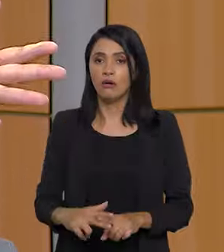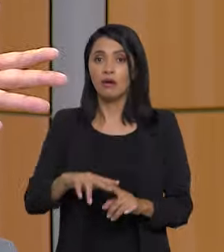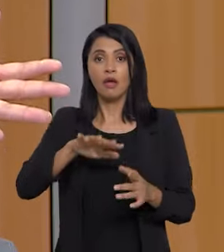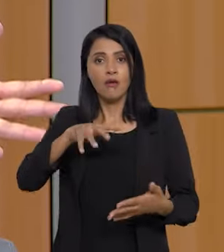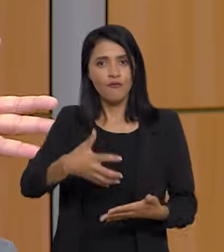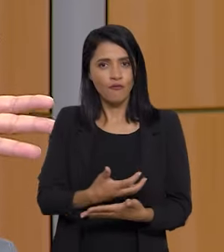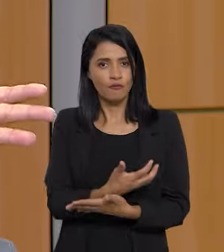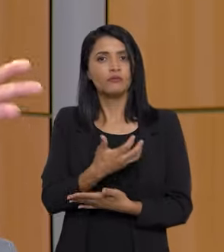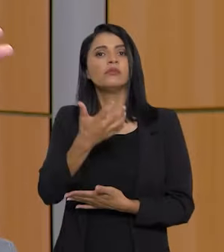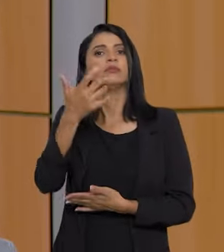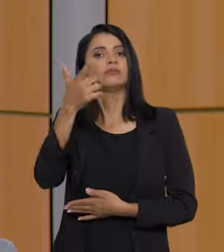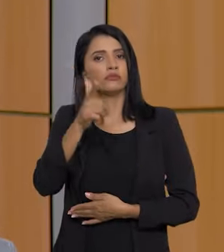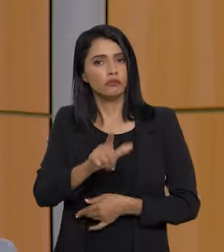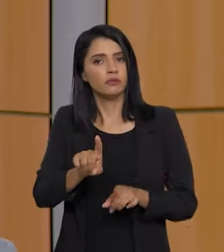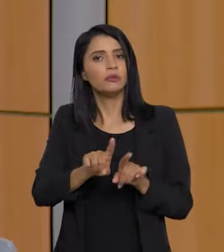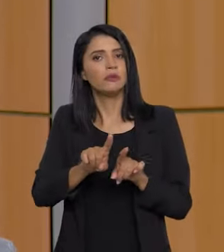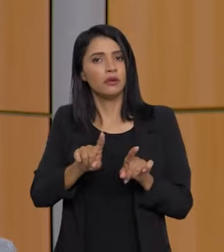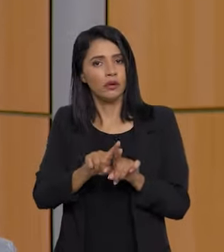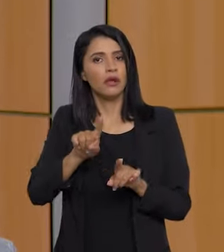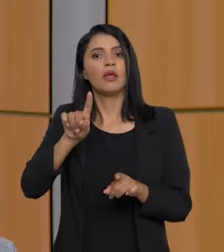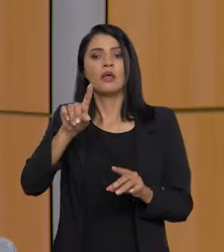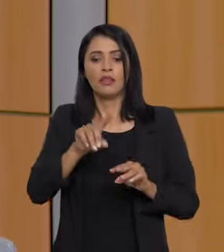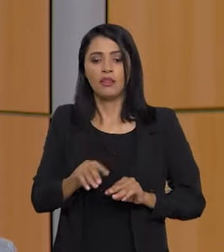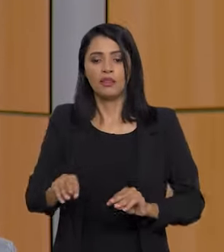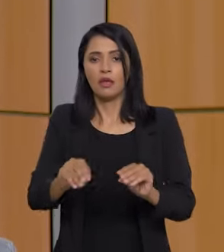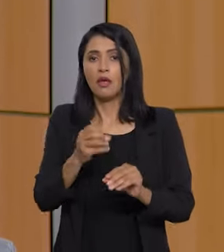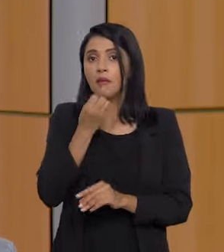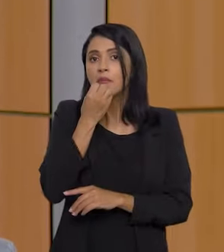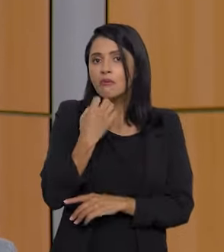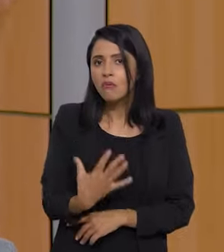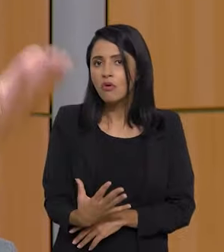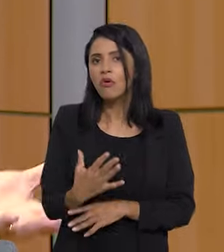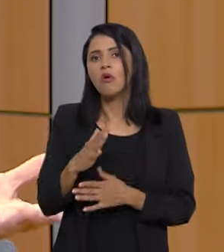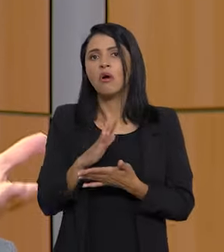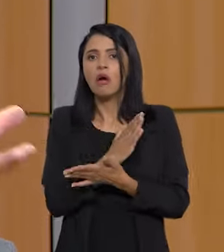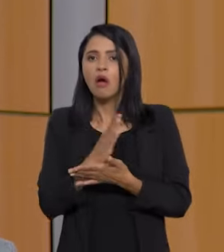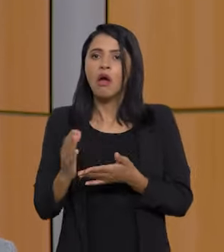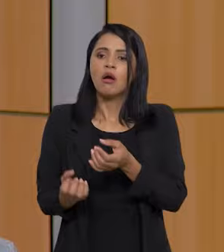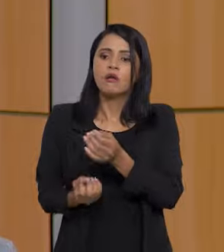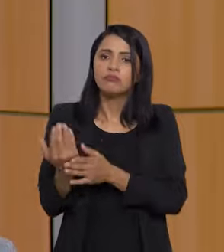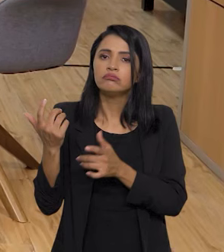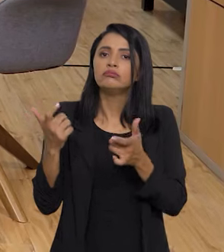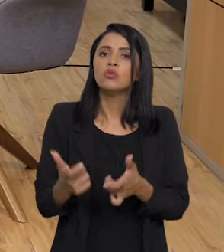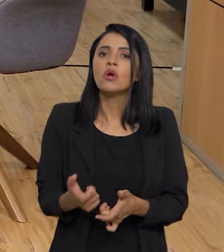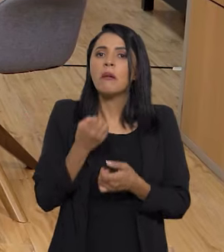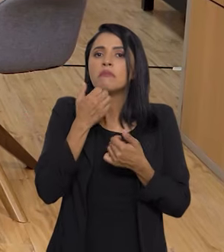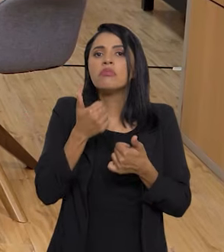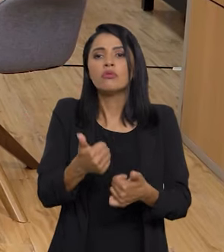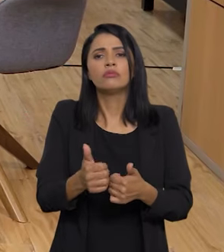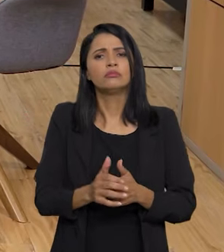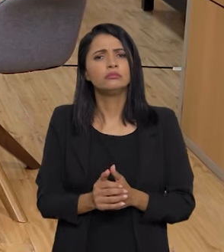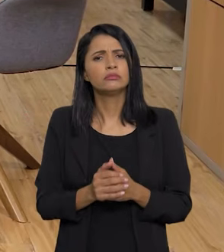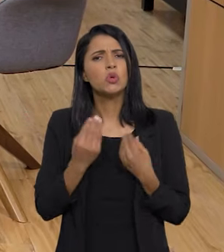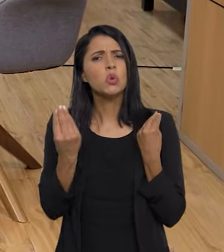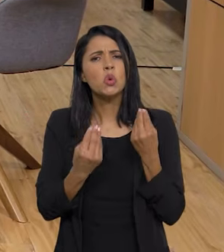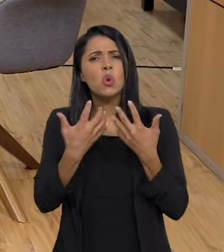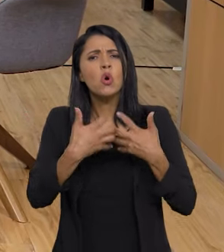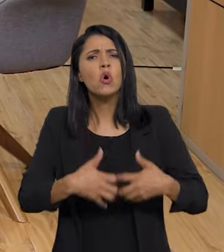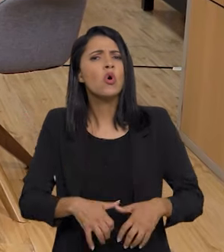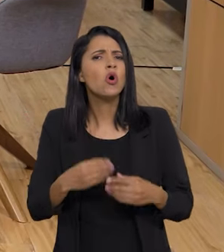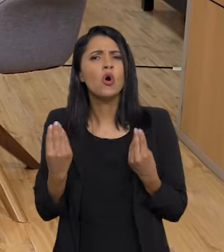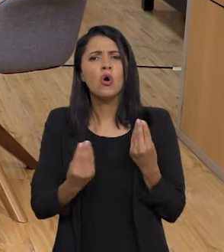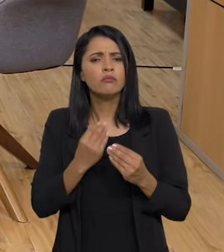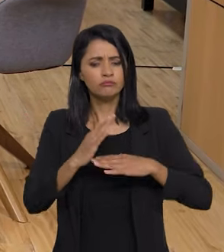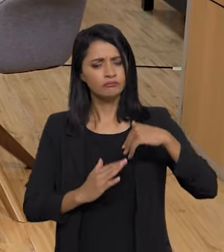e de novo serão terras boas, muitas delas produtivas e bem localizadas. Como é que isso vai funcionar na